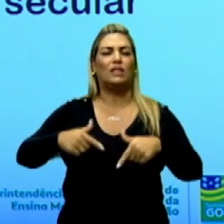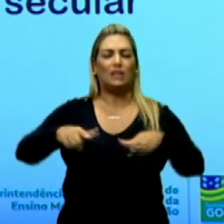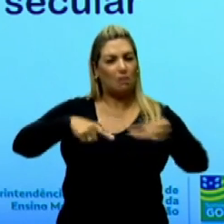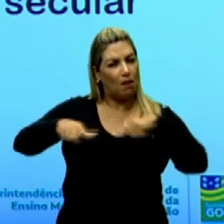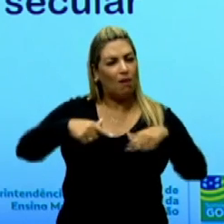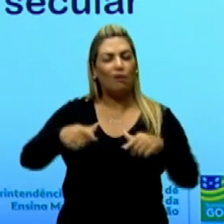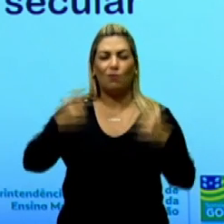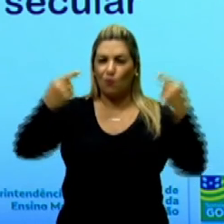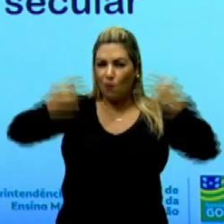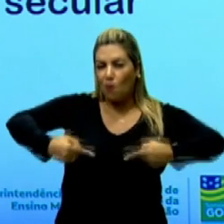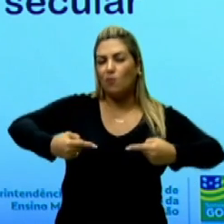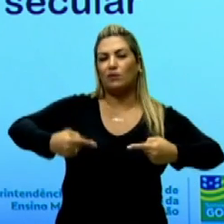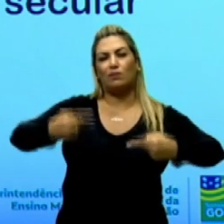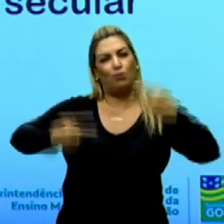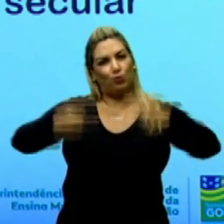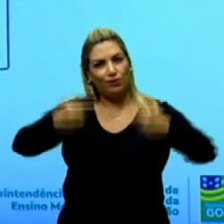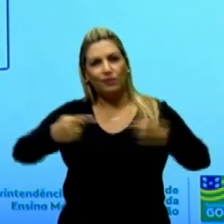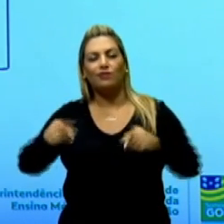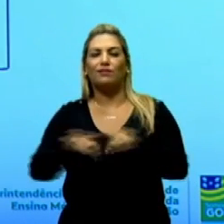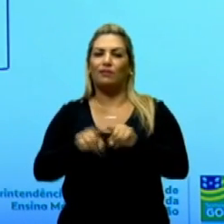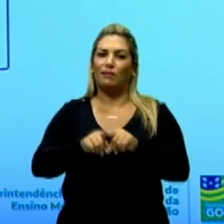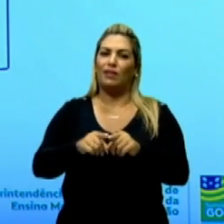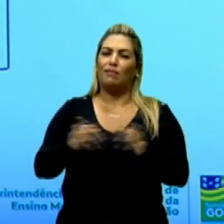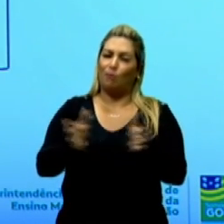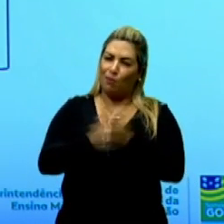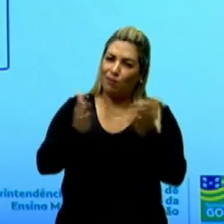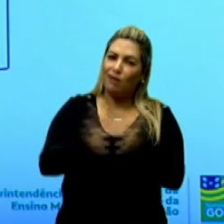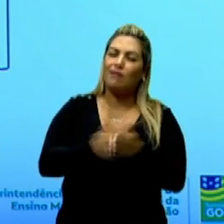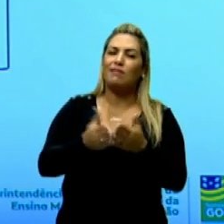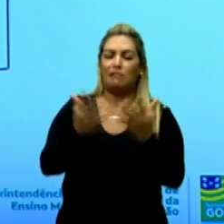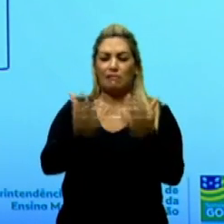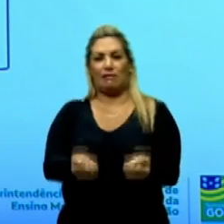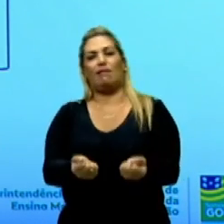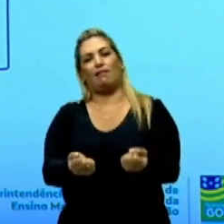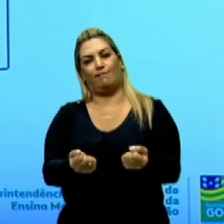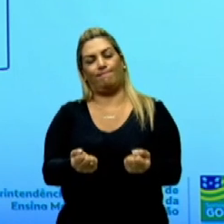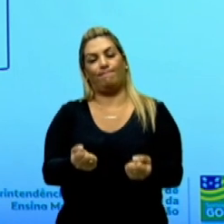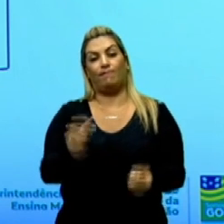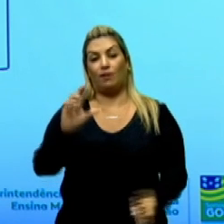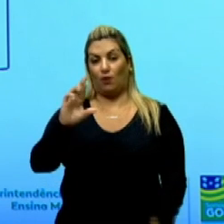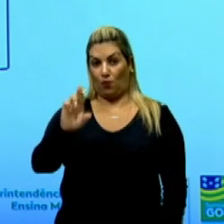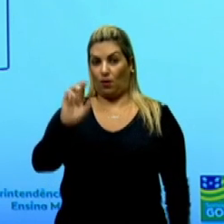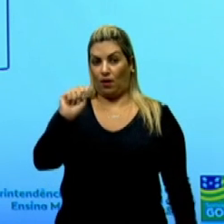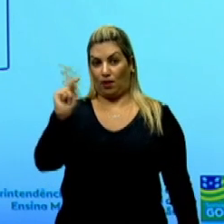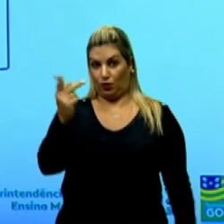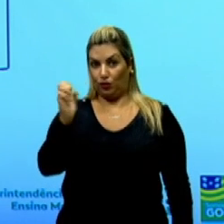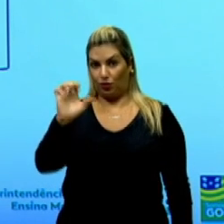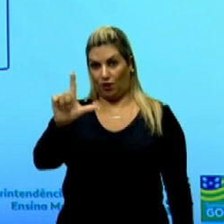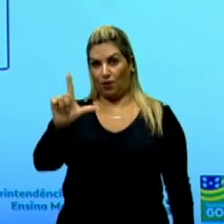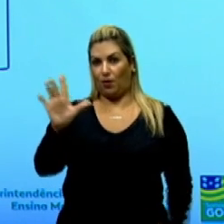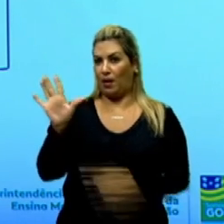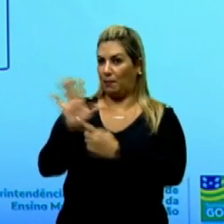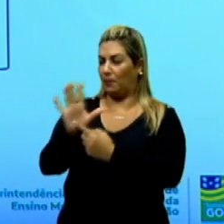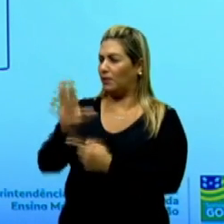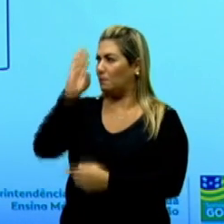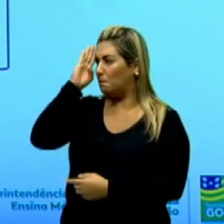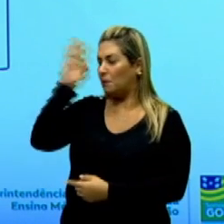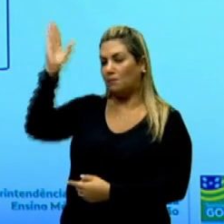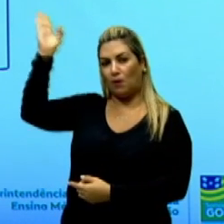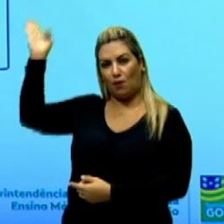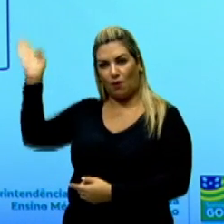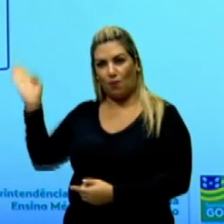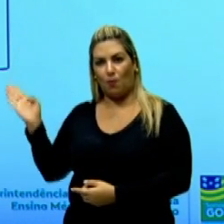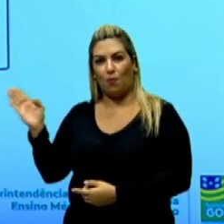a miséria e a seca. Então, a Raquel de Queiroz, ela nos apresenta, eu trouxe aqui só o núcleo principal,